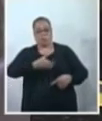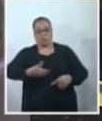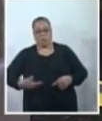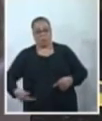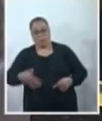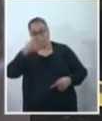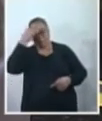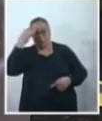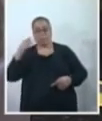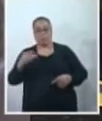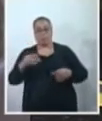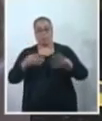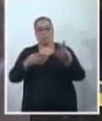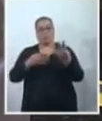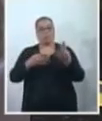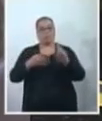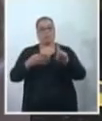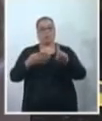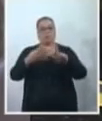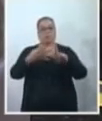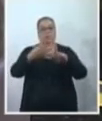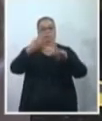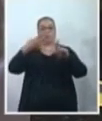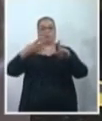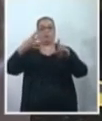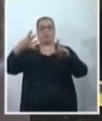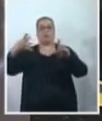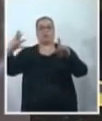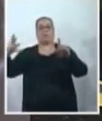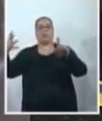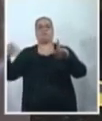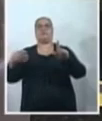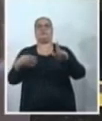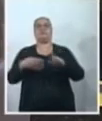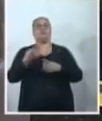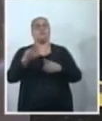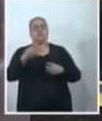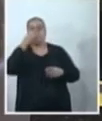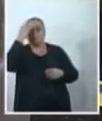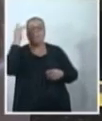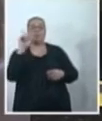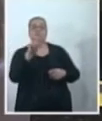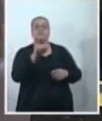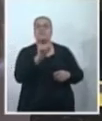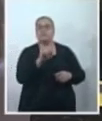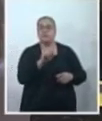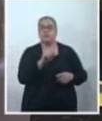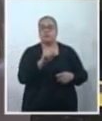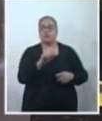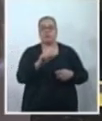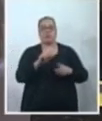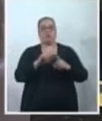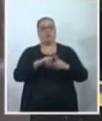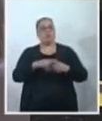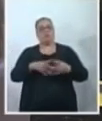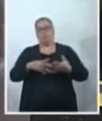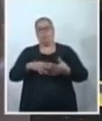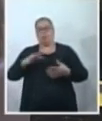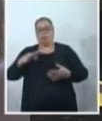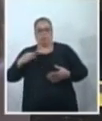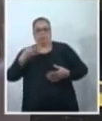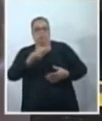LGBTQI+. Então, são pessoas, aí, homossexuais, são pessoas